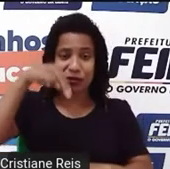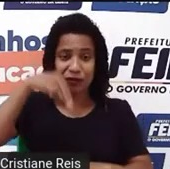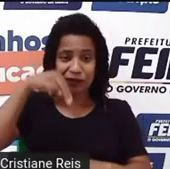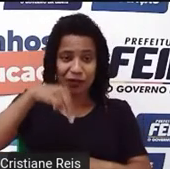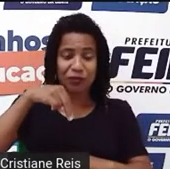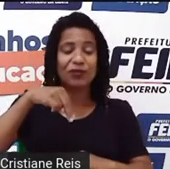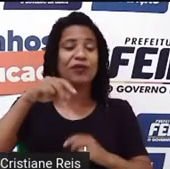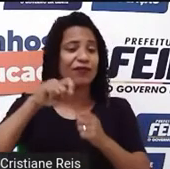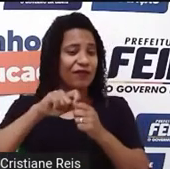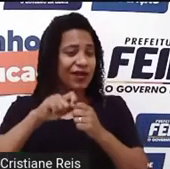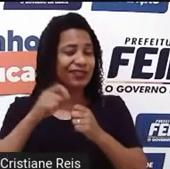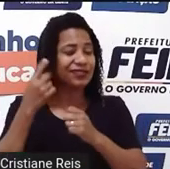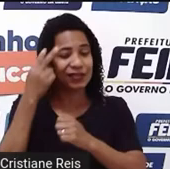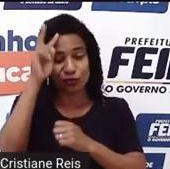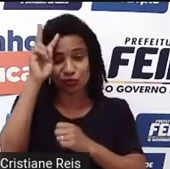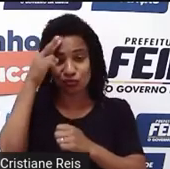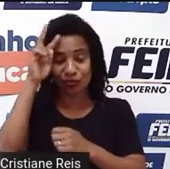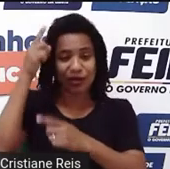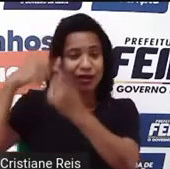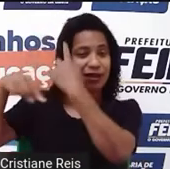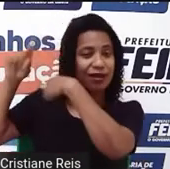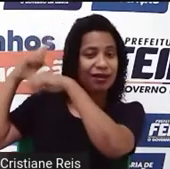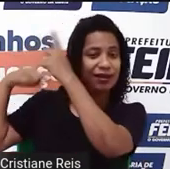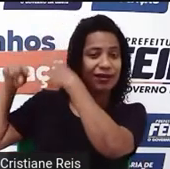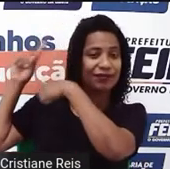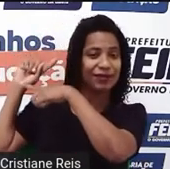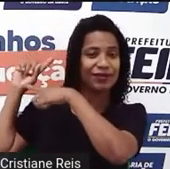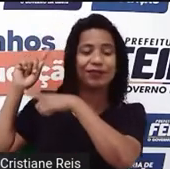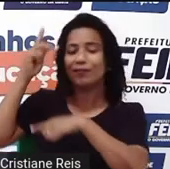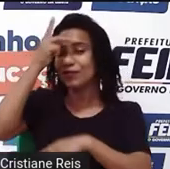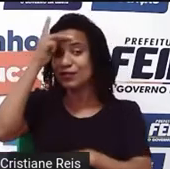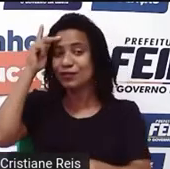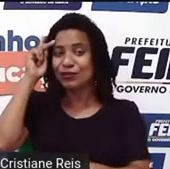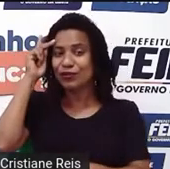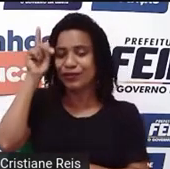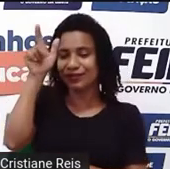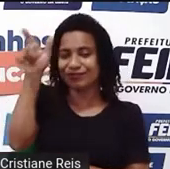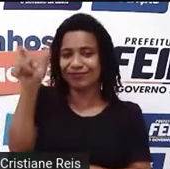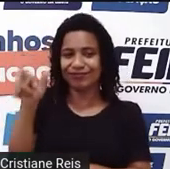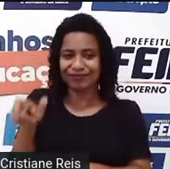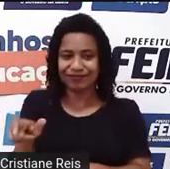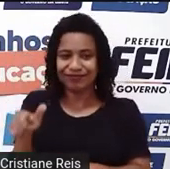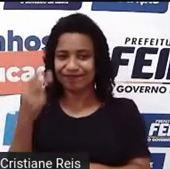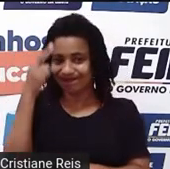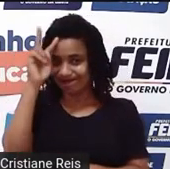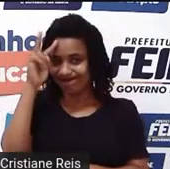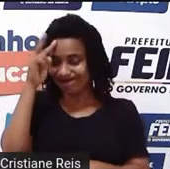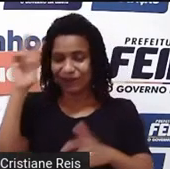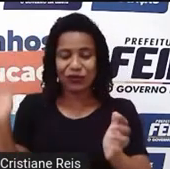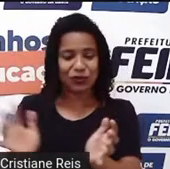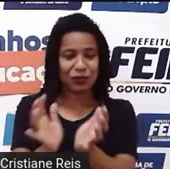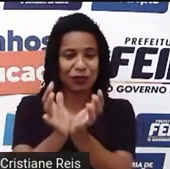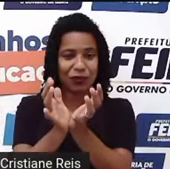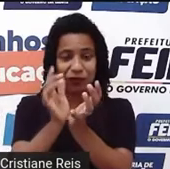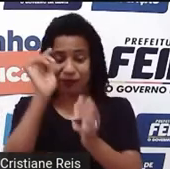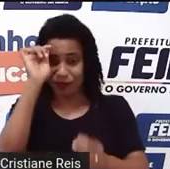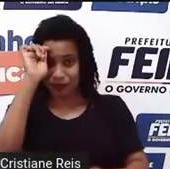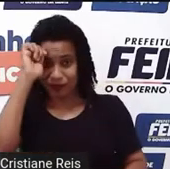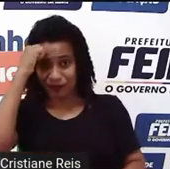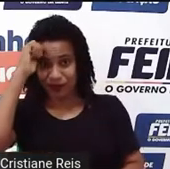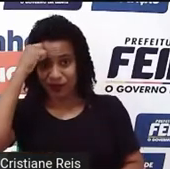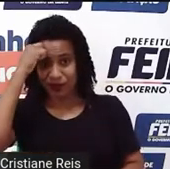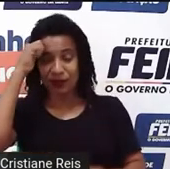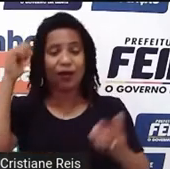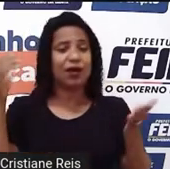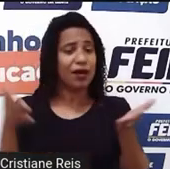nós falamos tudo a respeito da história do povo negro. E precisamos, neste